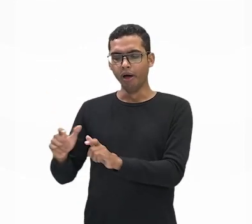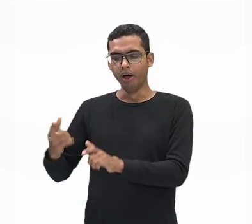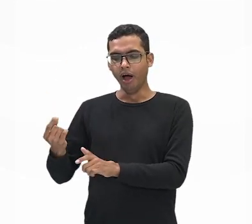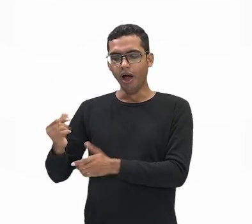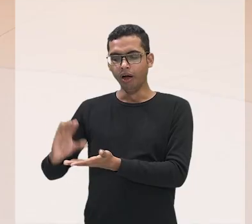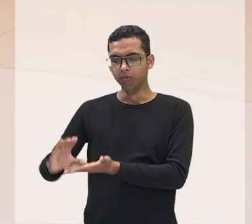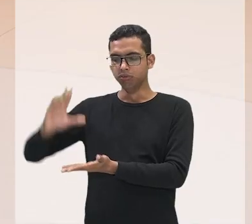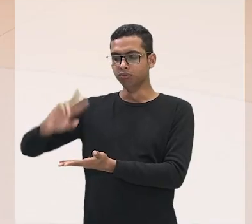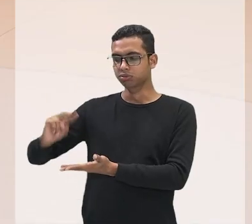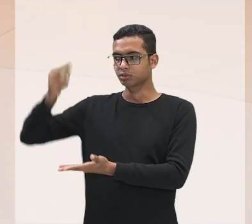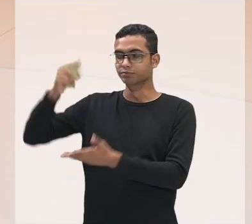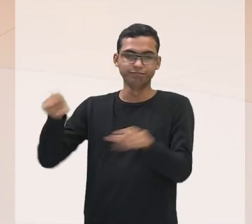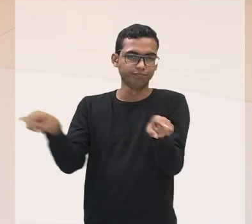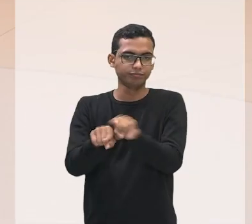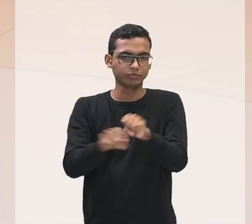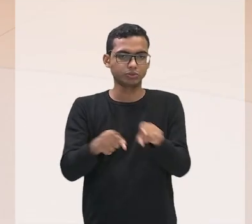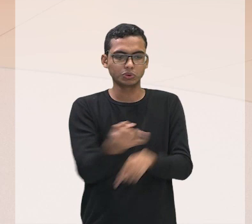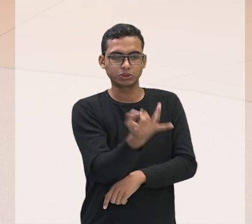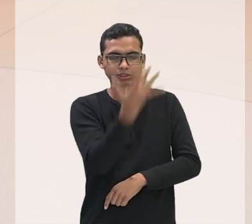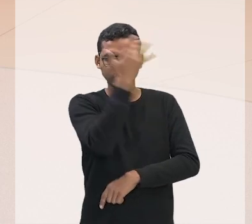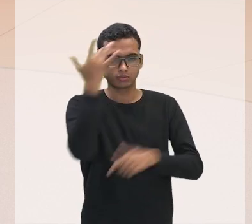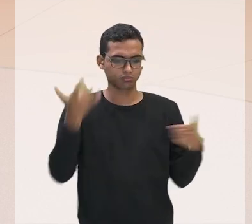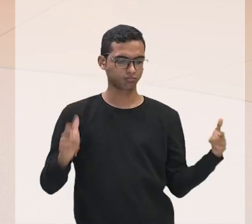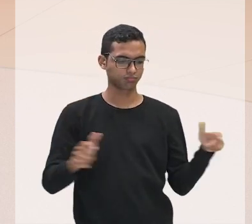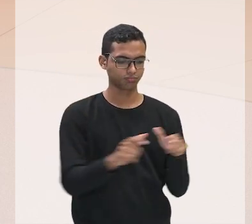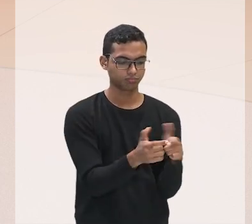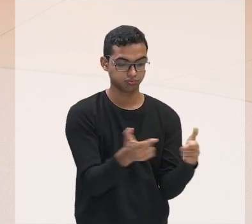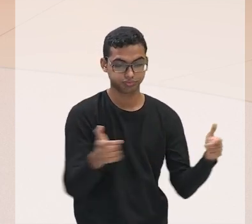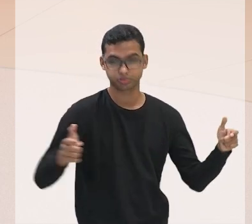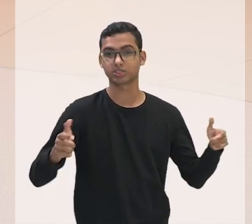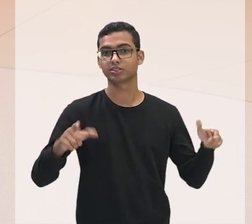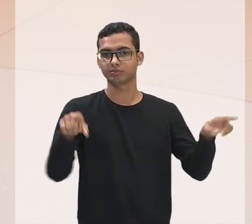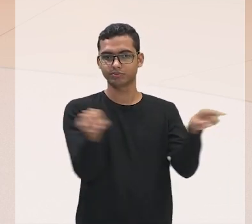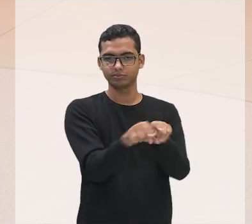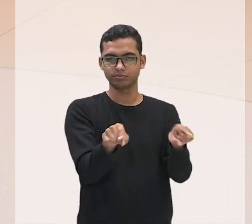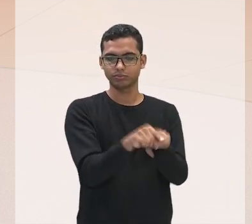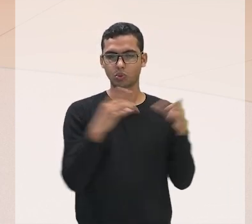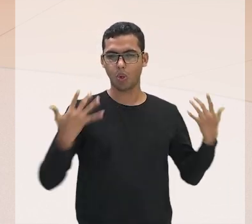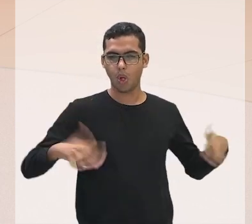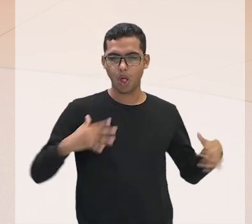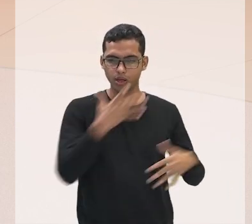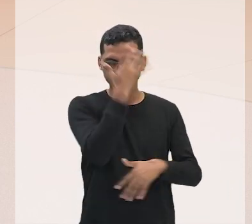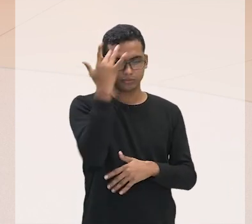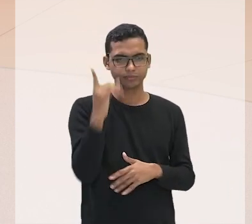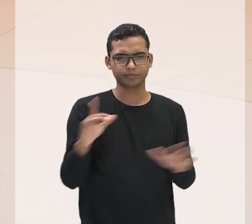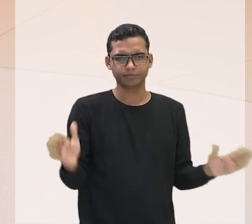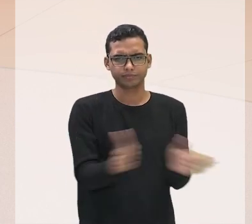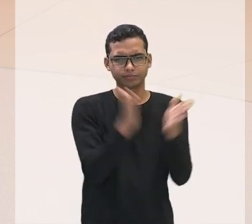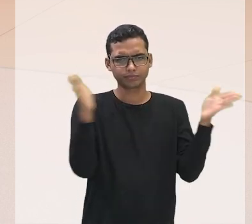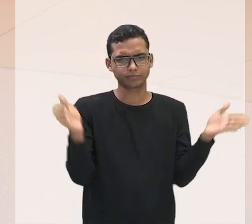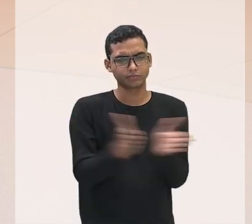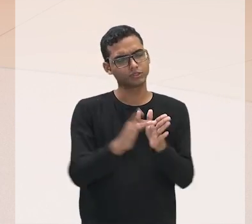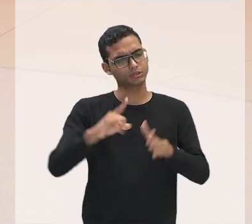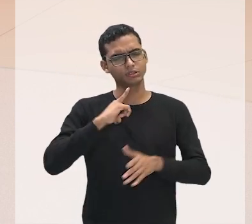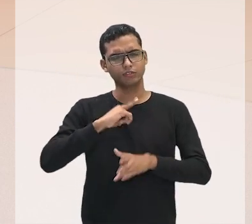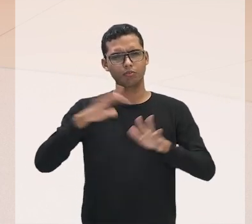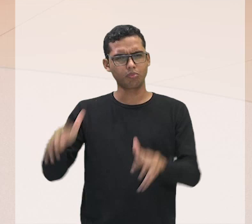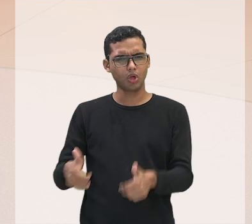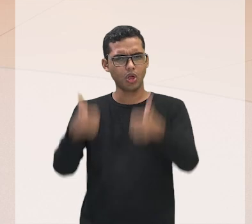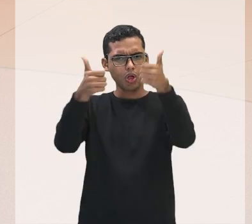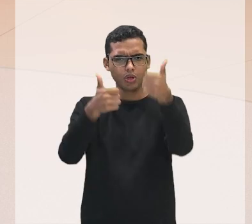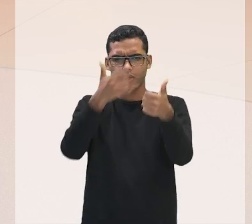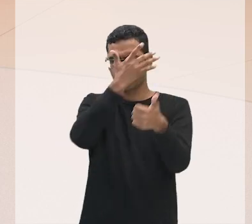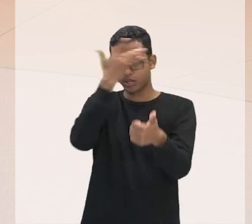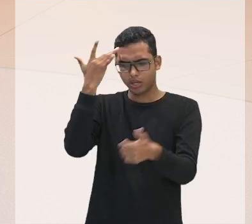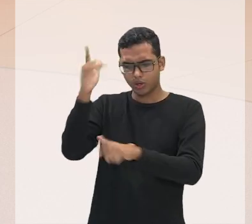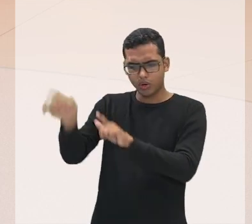algumas melhorias, né? Do ano de 2023 até recentemente. Houve uma melhoria nas condições de vida das populações mais pobres,